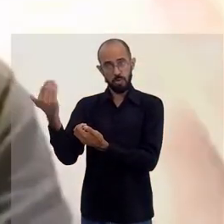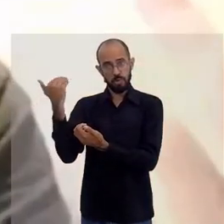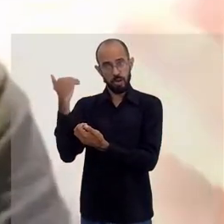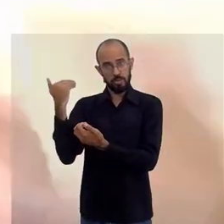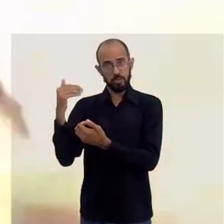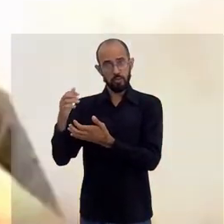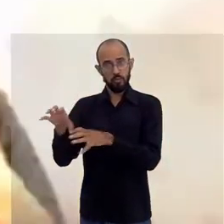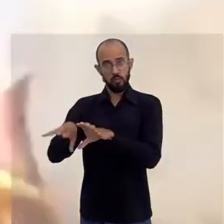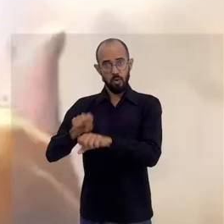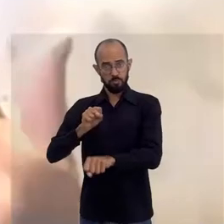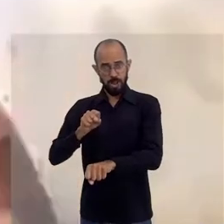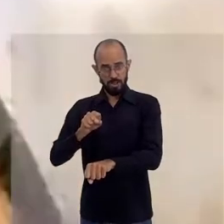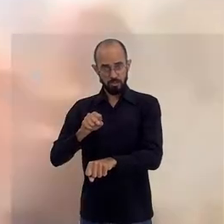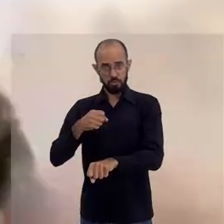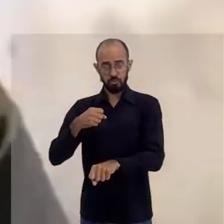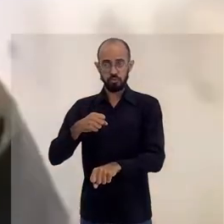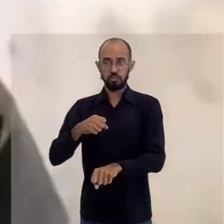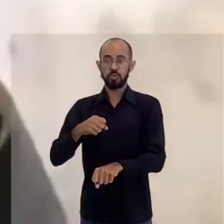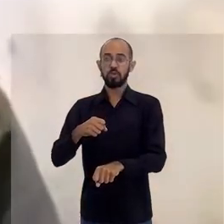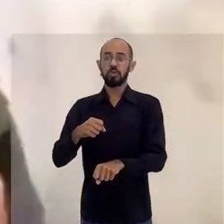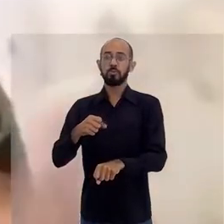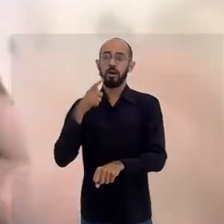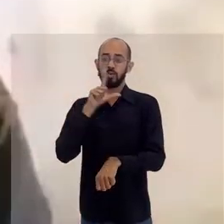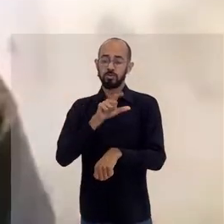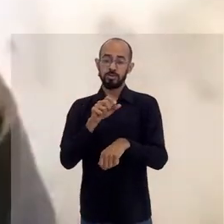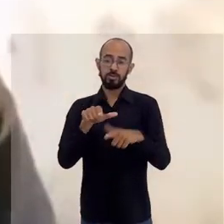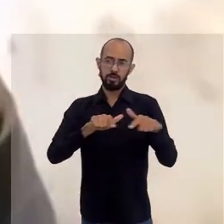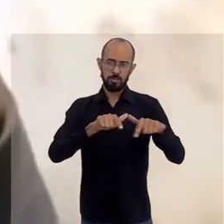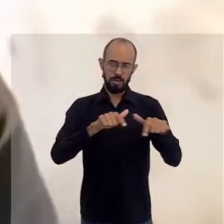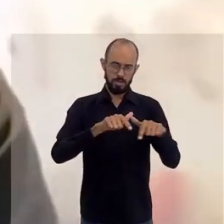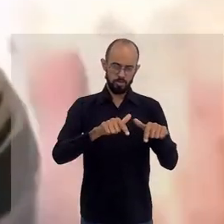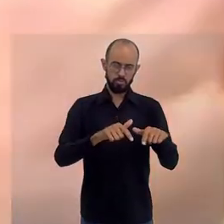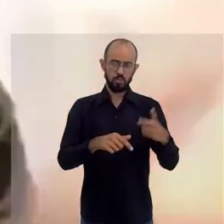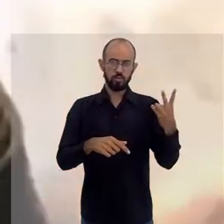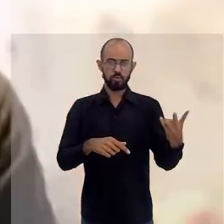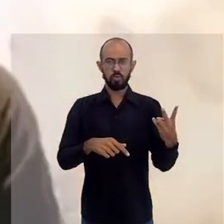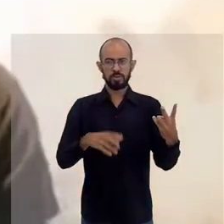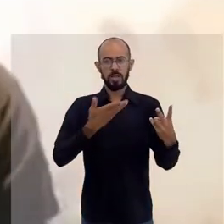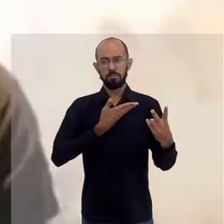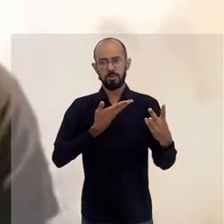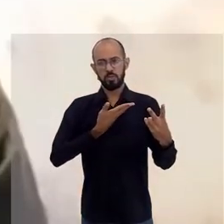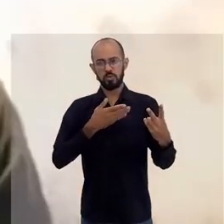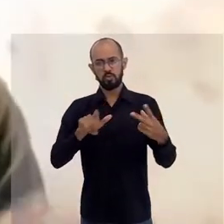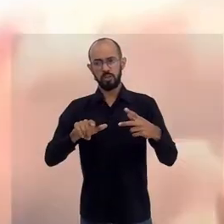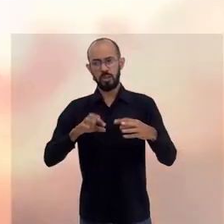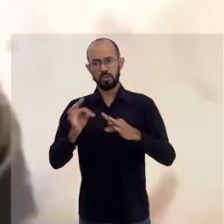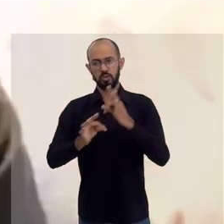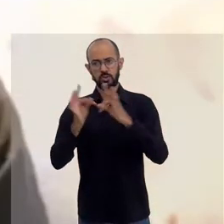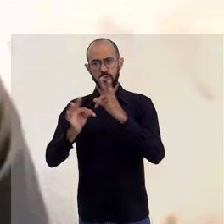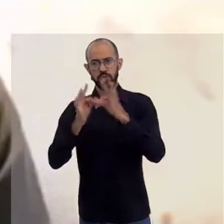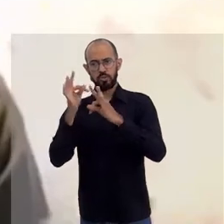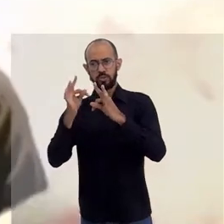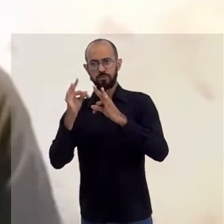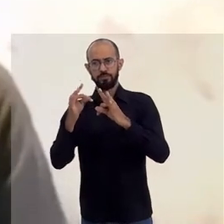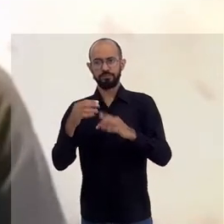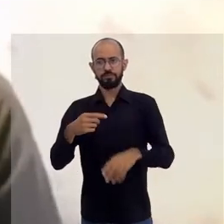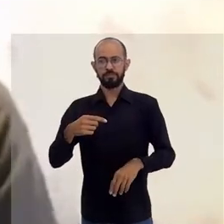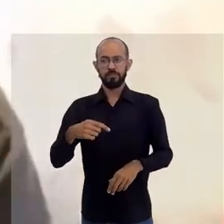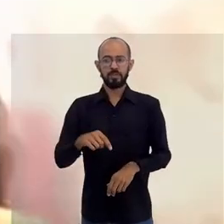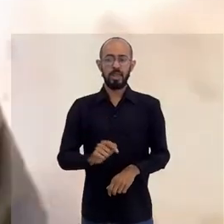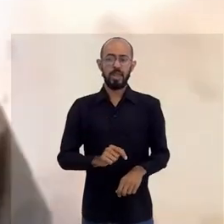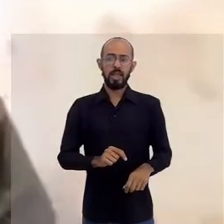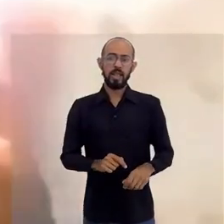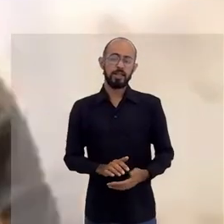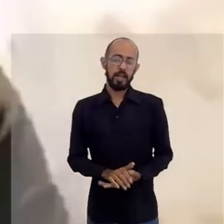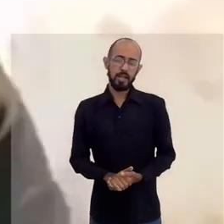sou mentor. E foi uma coisa meio que natural, porque são dois amigos de tecnologia. O Glauter, que é o líder lá do Atitude Infinita,